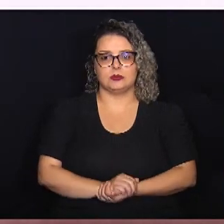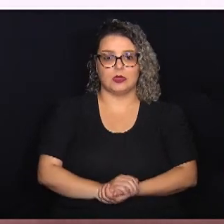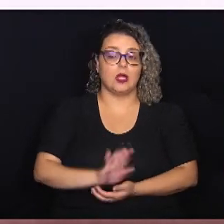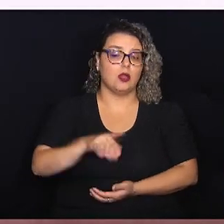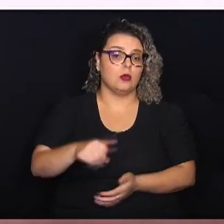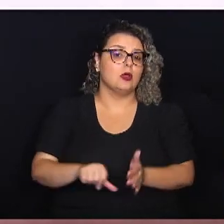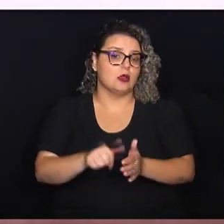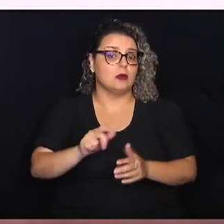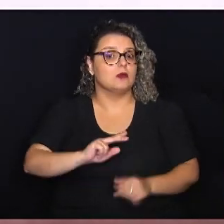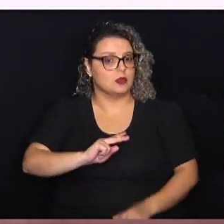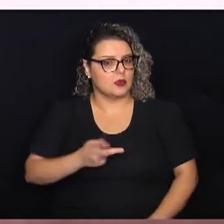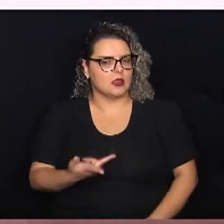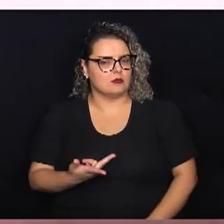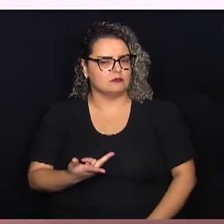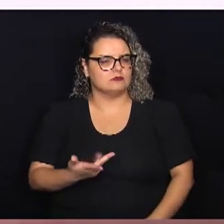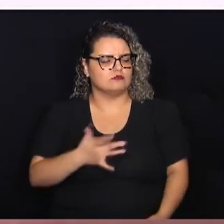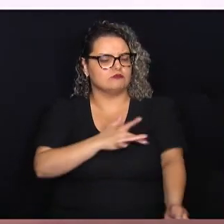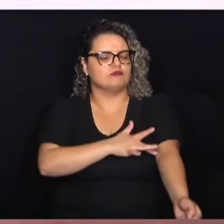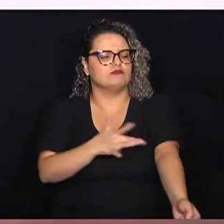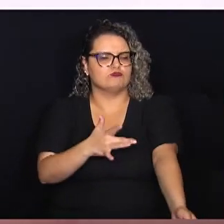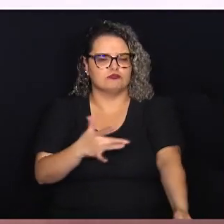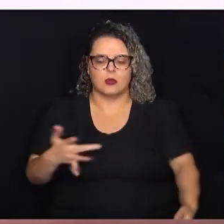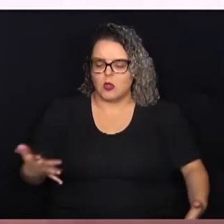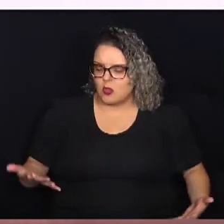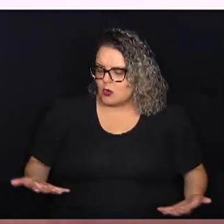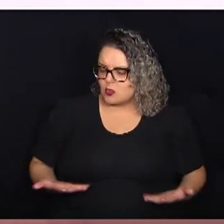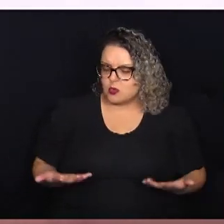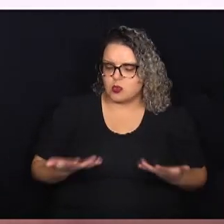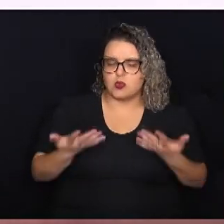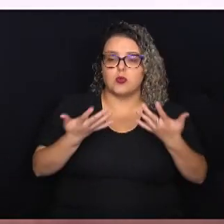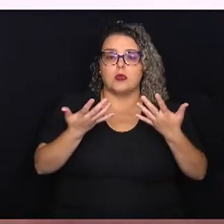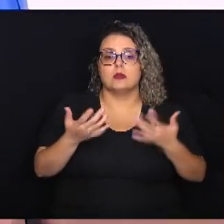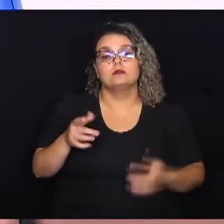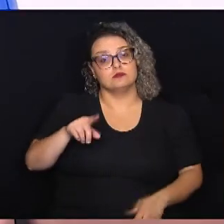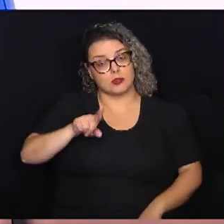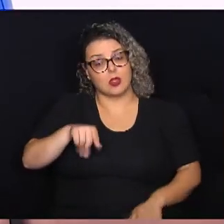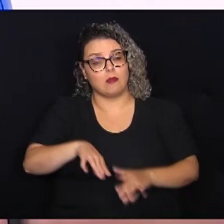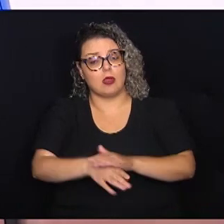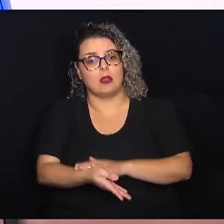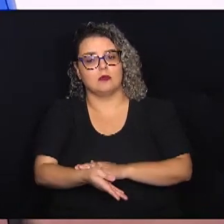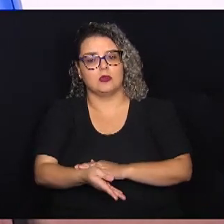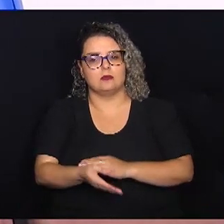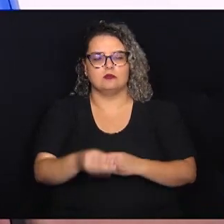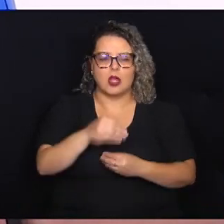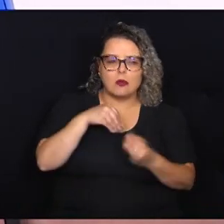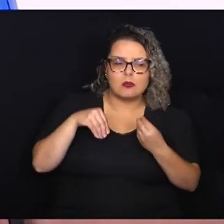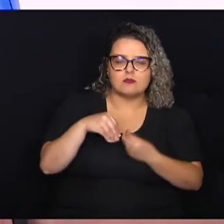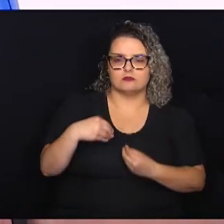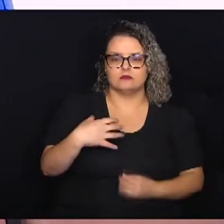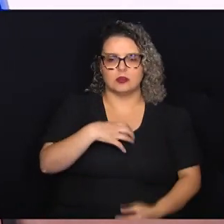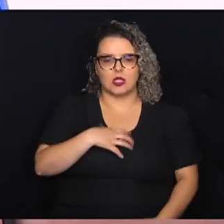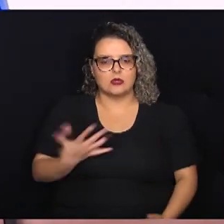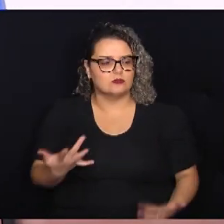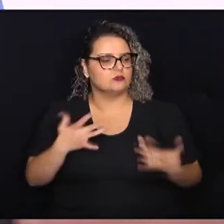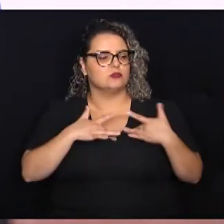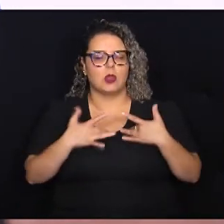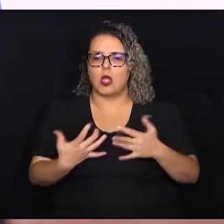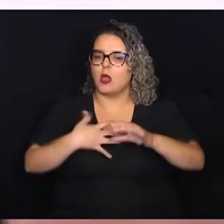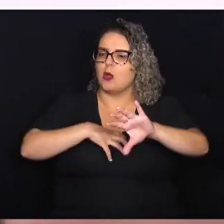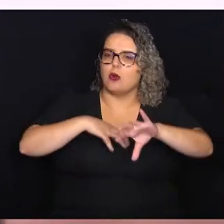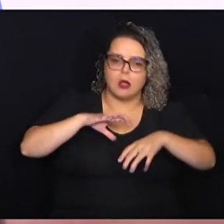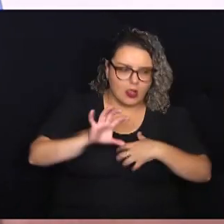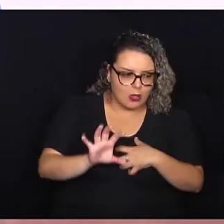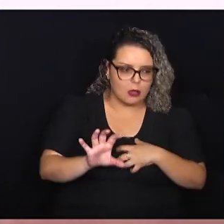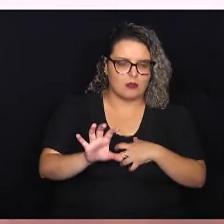primeira vez, aquilo lá, acho que te engrandece tanto, que acaba virando até um hábito. É uma mistura de sentimentos, solidariedade, empatia,